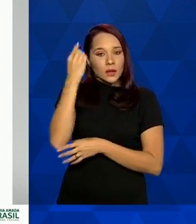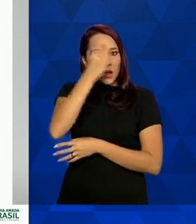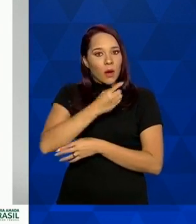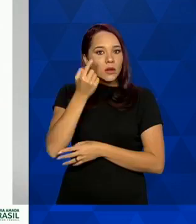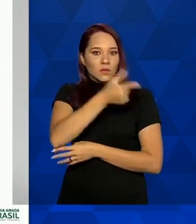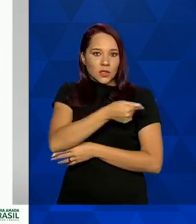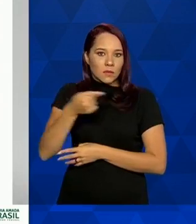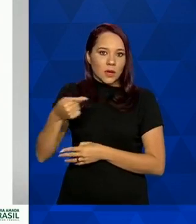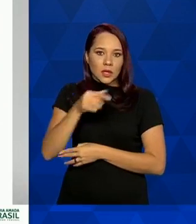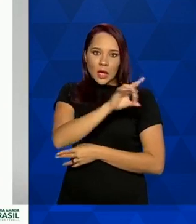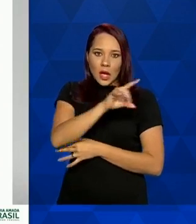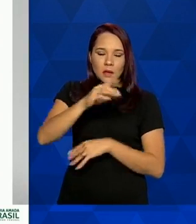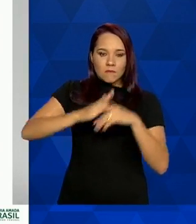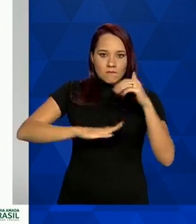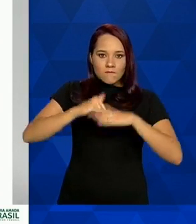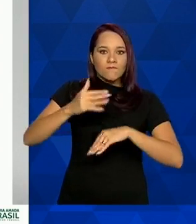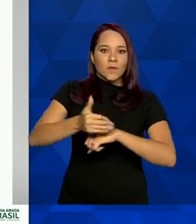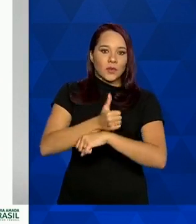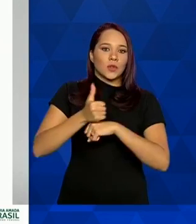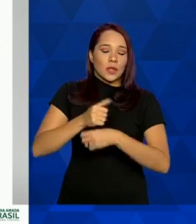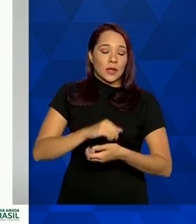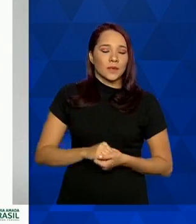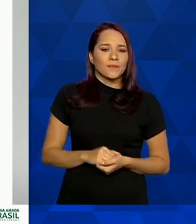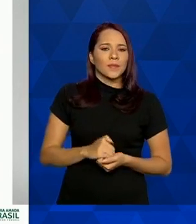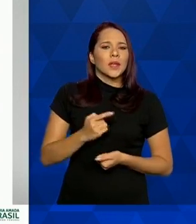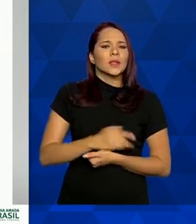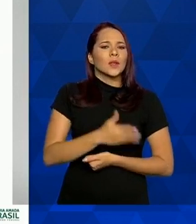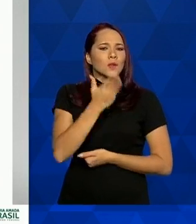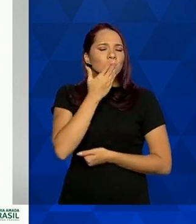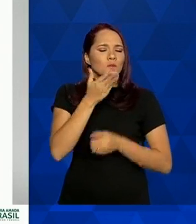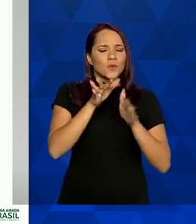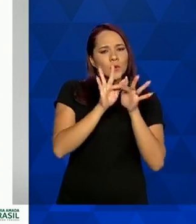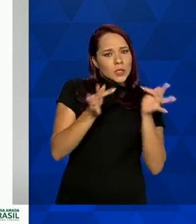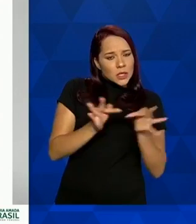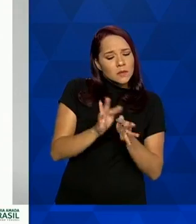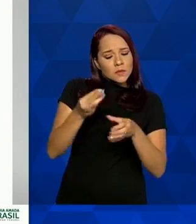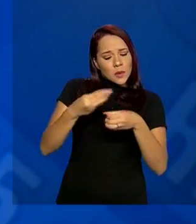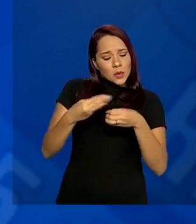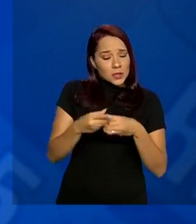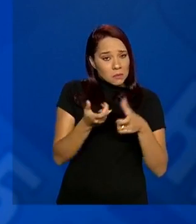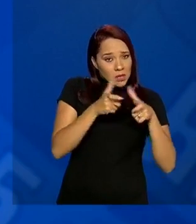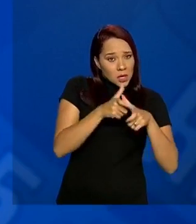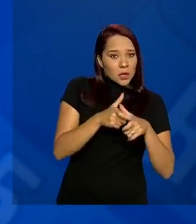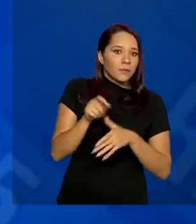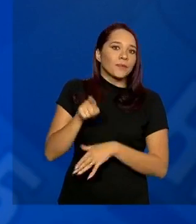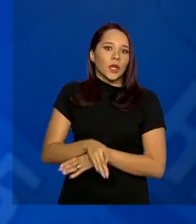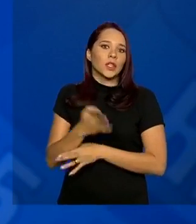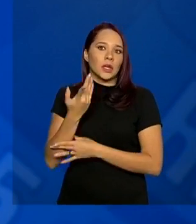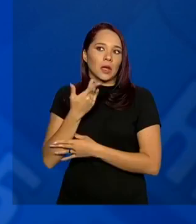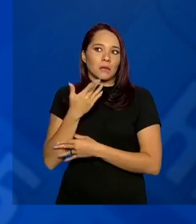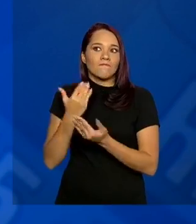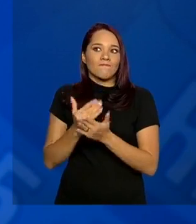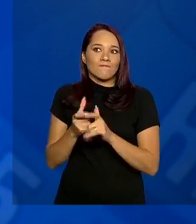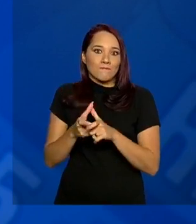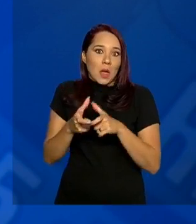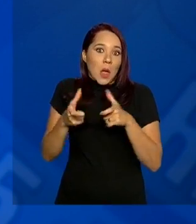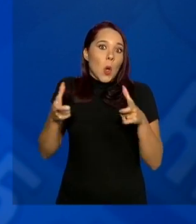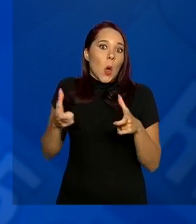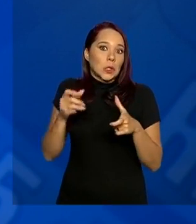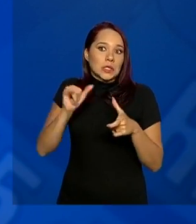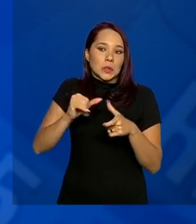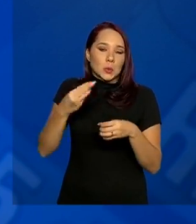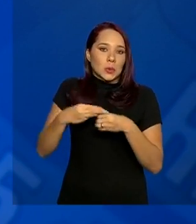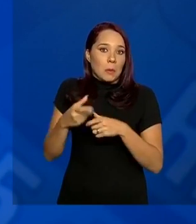semanais. A cada tipologia, eu falei, a gente tem tipologias mais simples para municípios menores e tipologias mais robustas para municípios